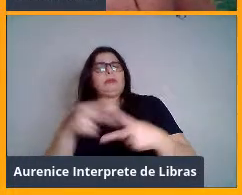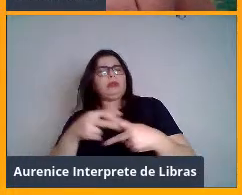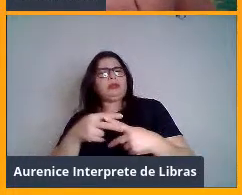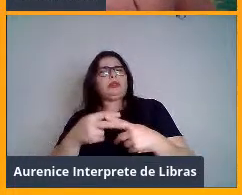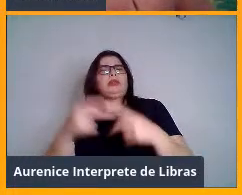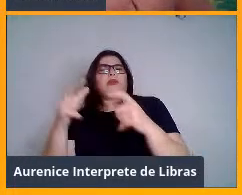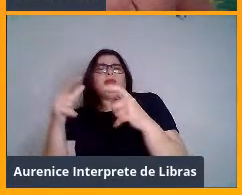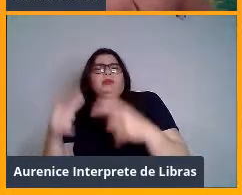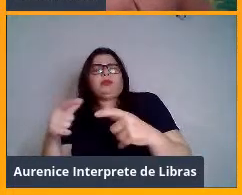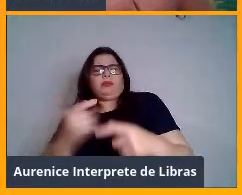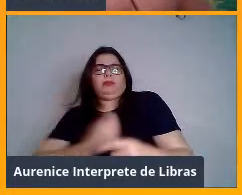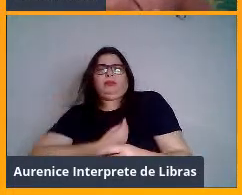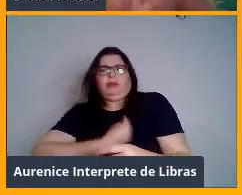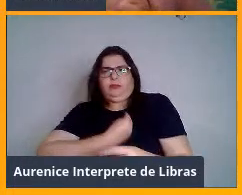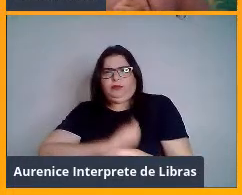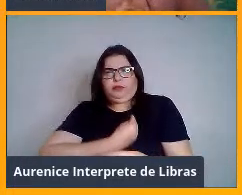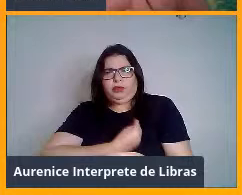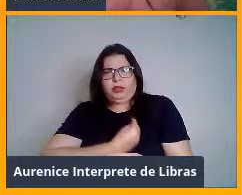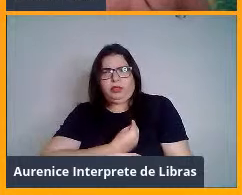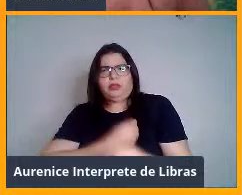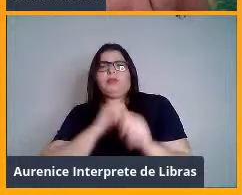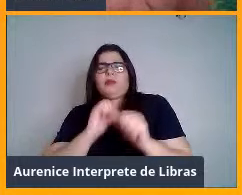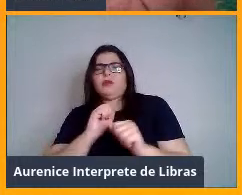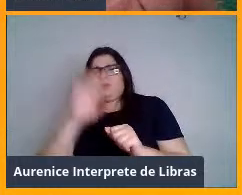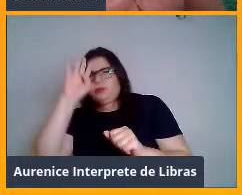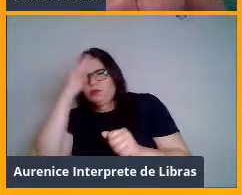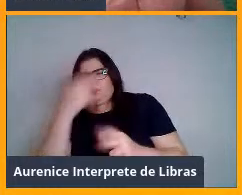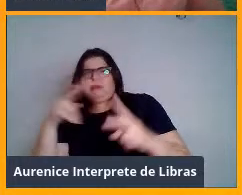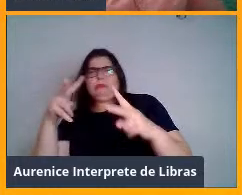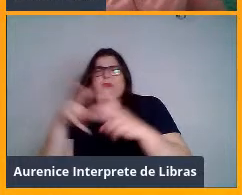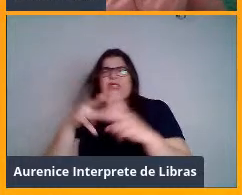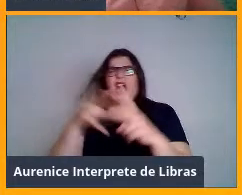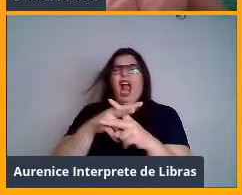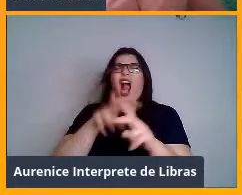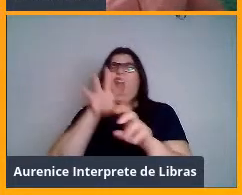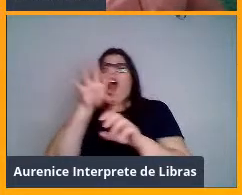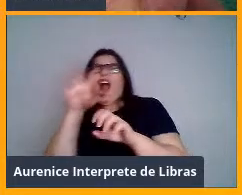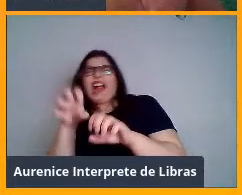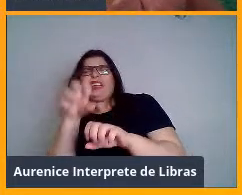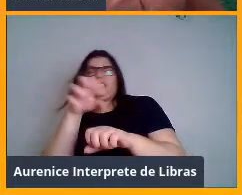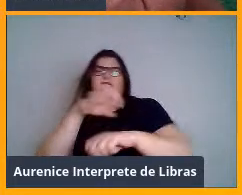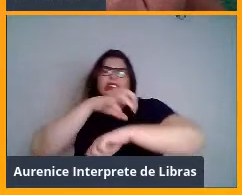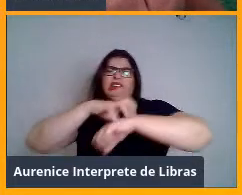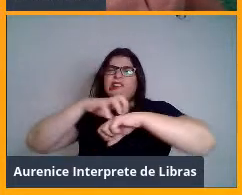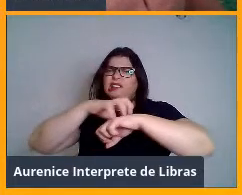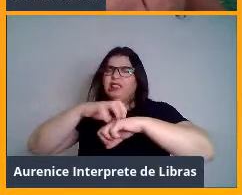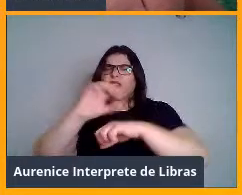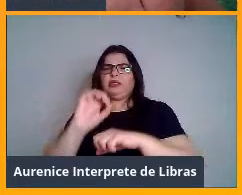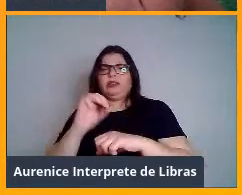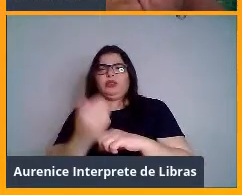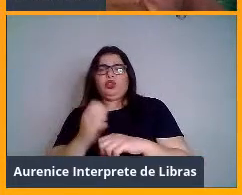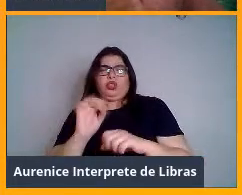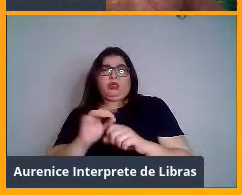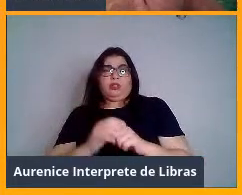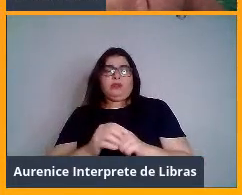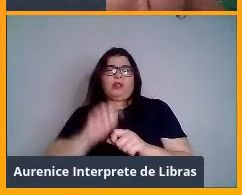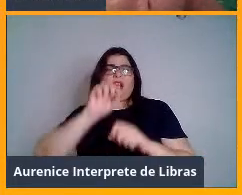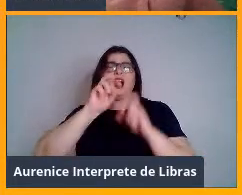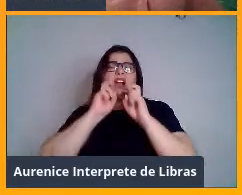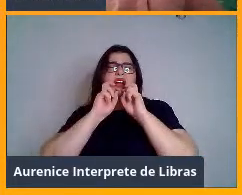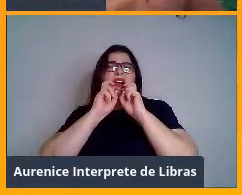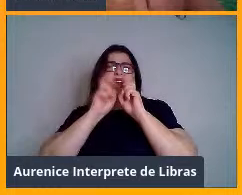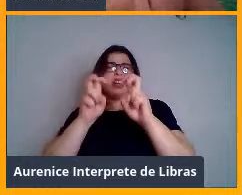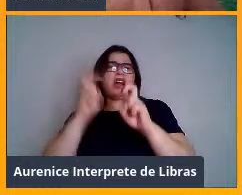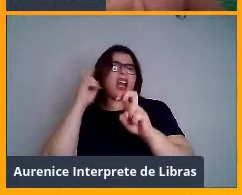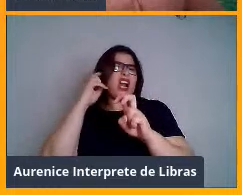pequena parte, né? E isso pode ocorrer brigando, mordendo, arranhando, ou pode ser só emitindo um sinal que representa o seu